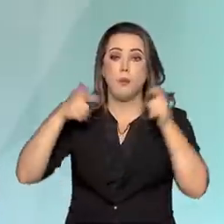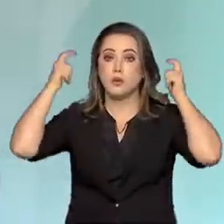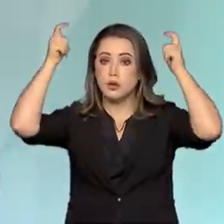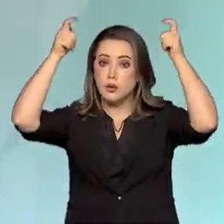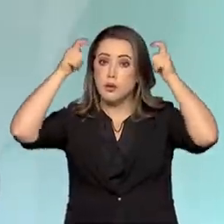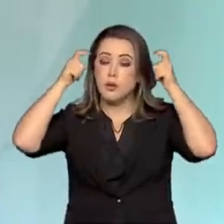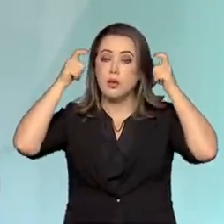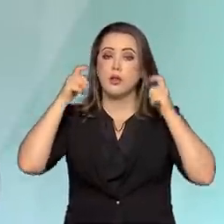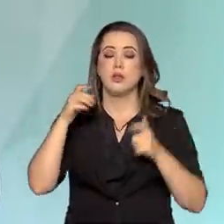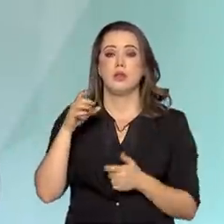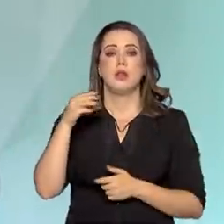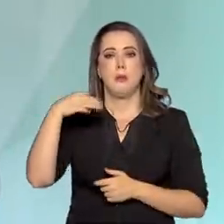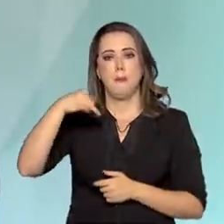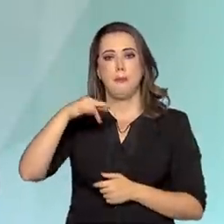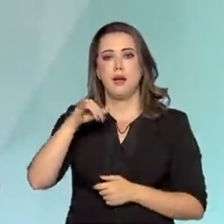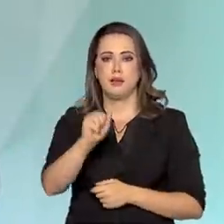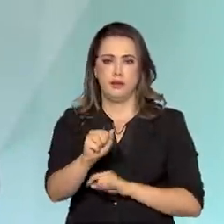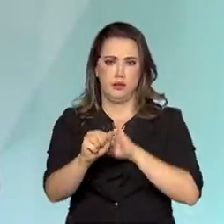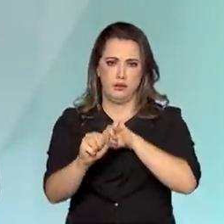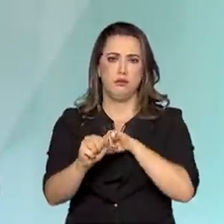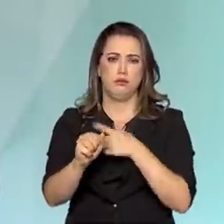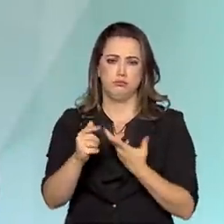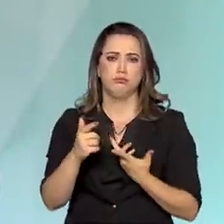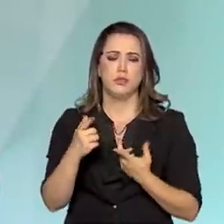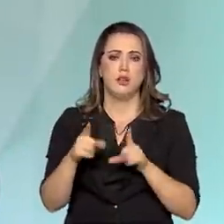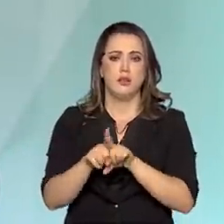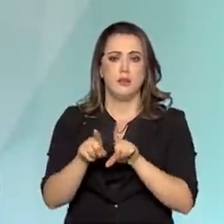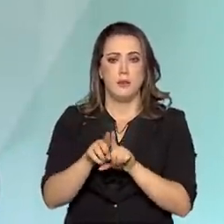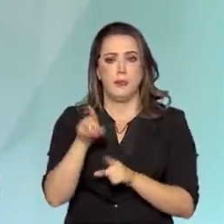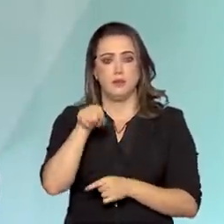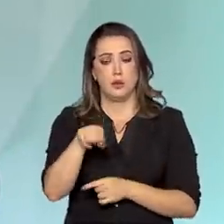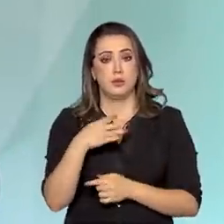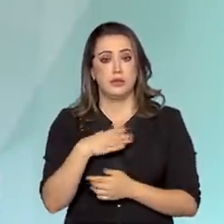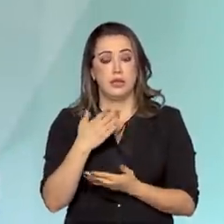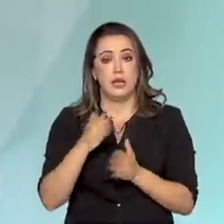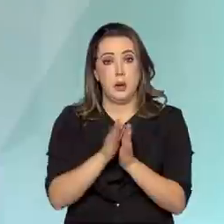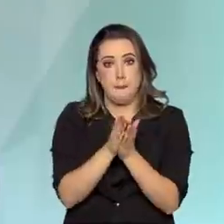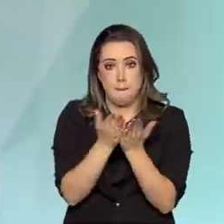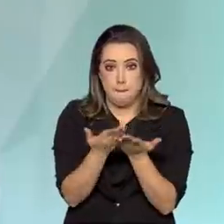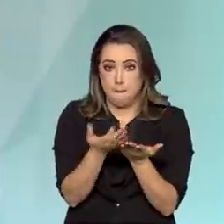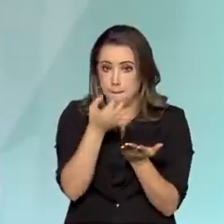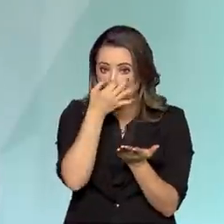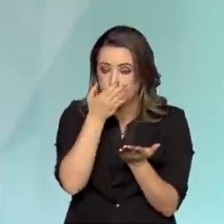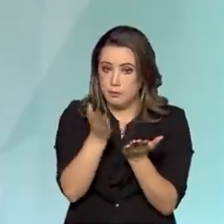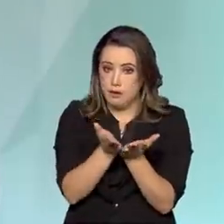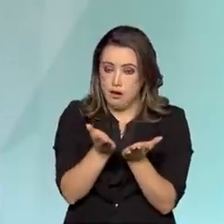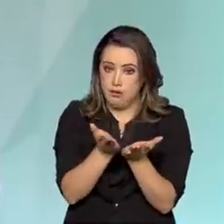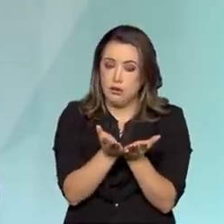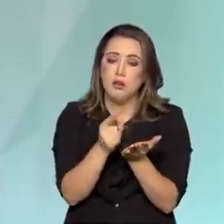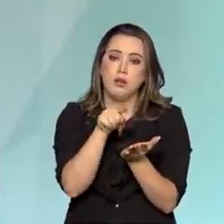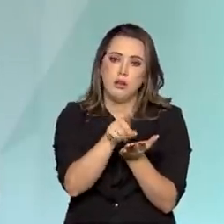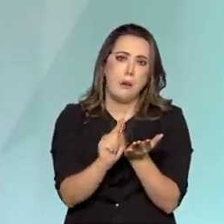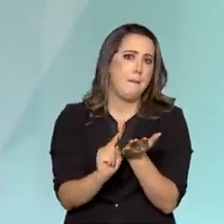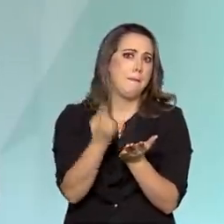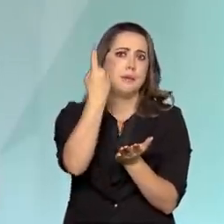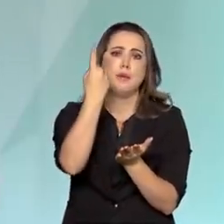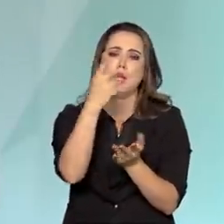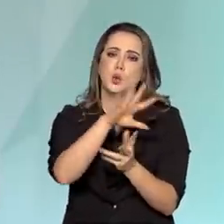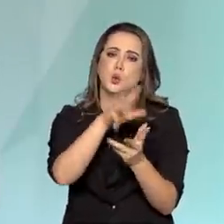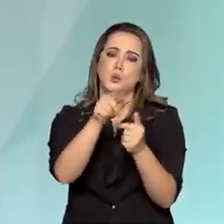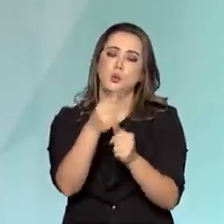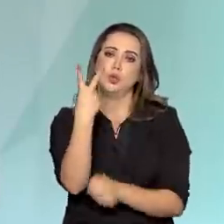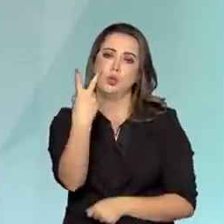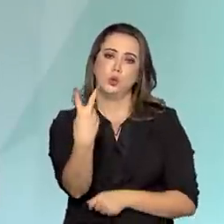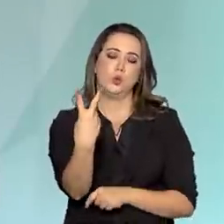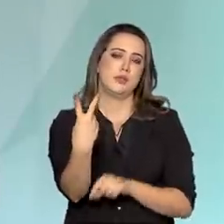mogúncias. Bíblias de mogúncias são impressas pela técnica de Gutenberg. Então, estão entre as primeiras bíblias impressas no mundo. Nós temos